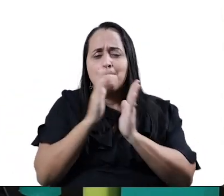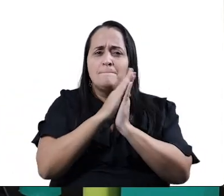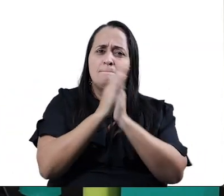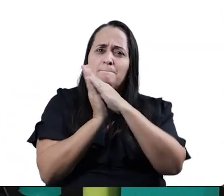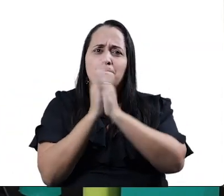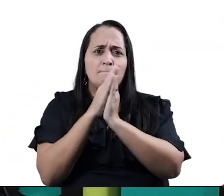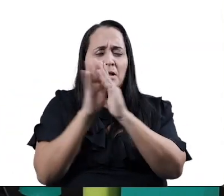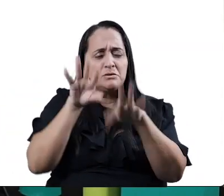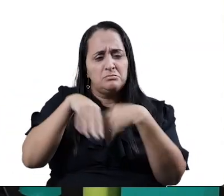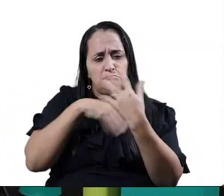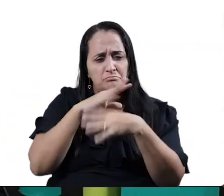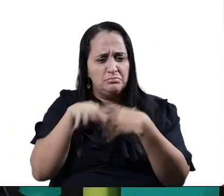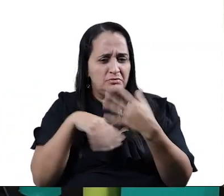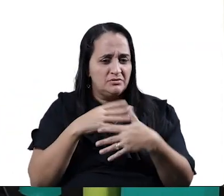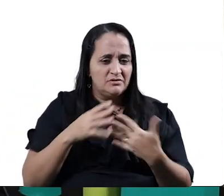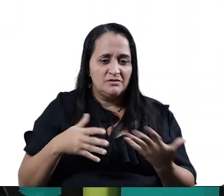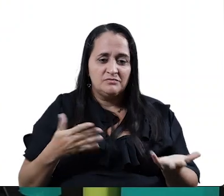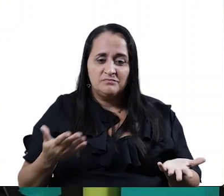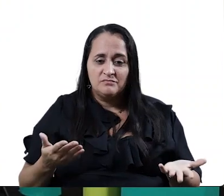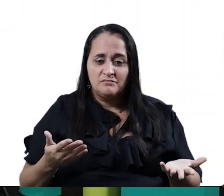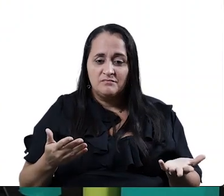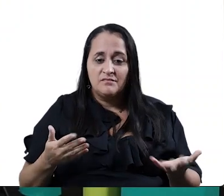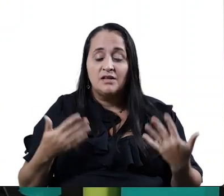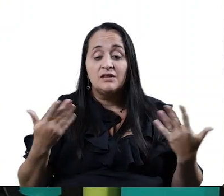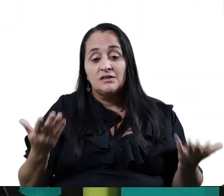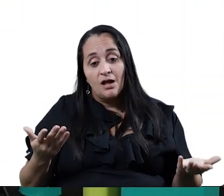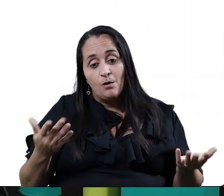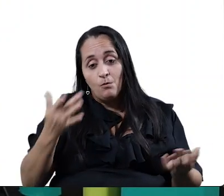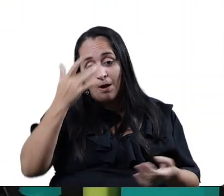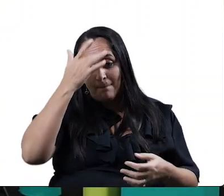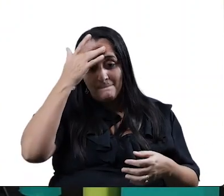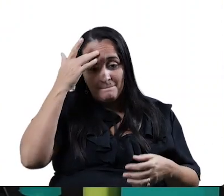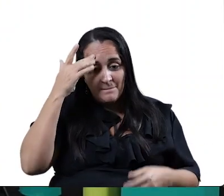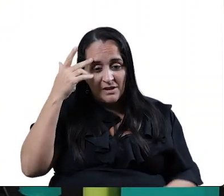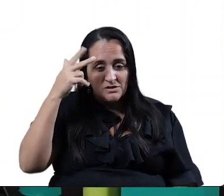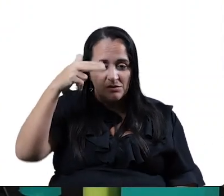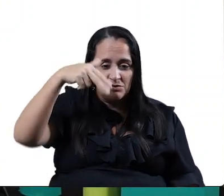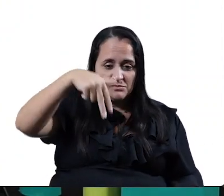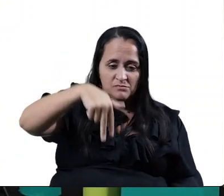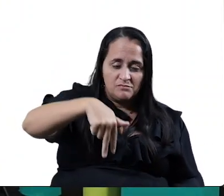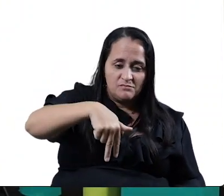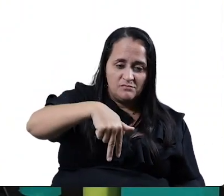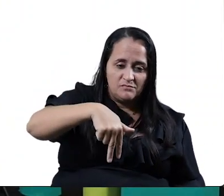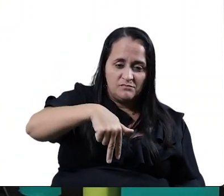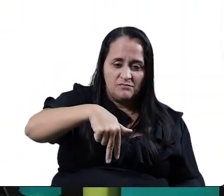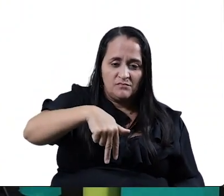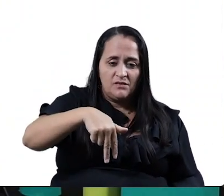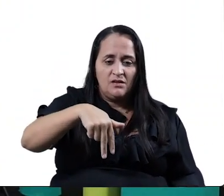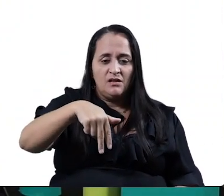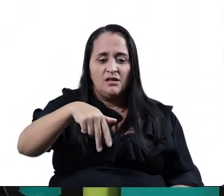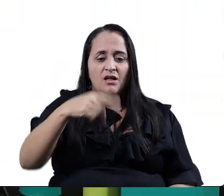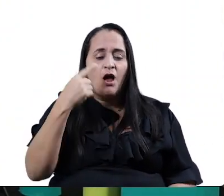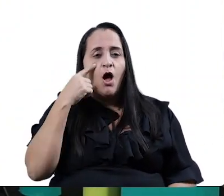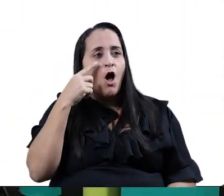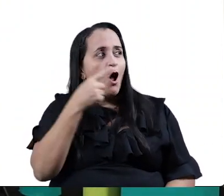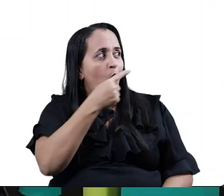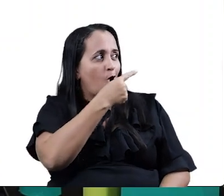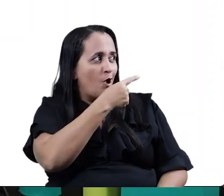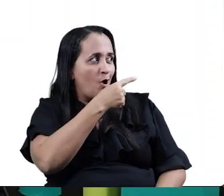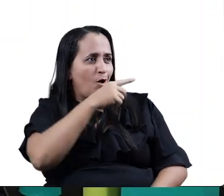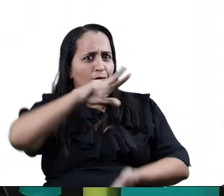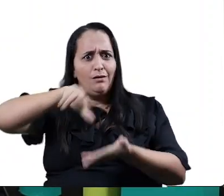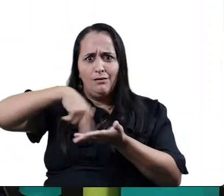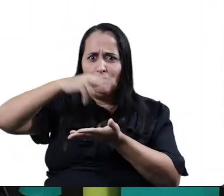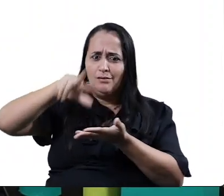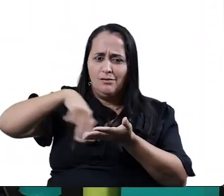desengonçado. Então, as crianças, que estão no meio do Pai Francisco, vão fazendo... Lá vem... É? Como ele vem todo